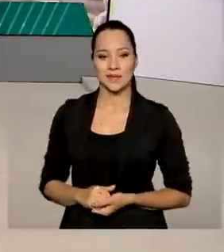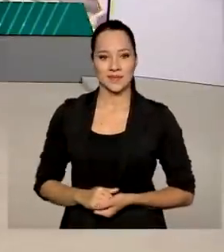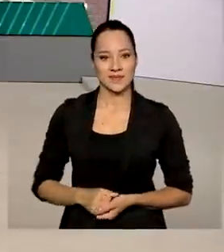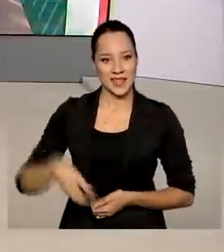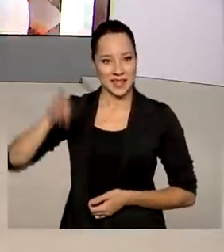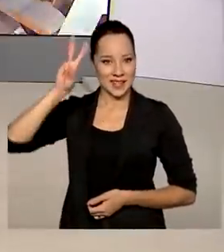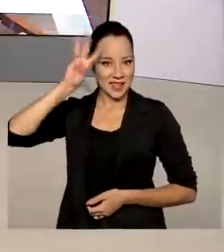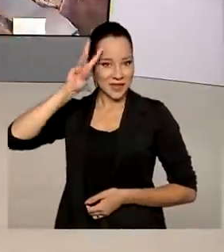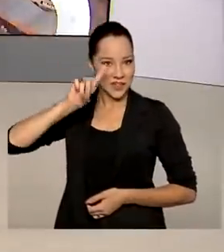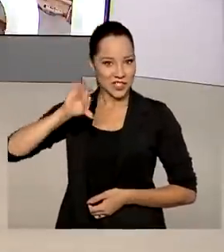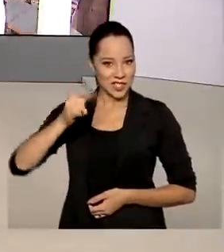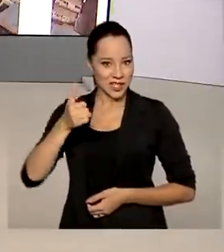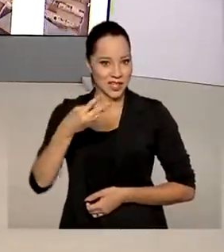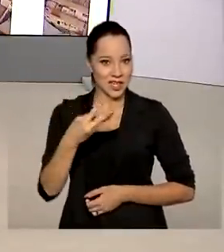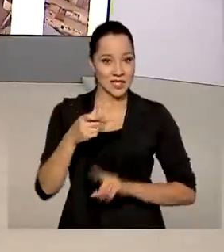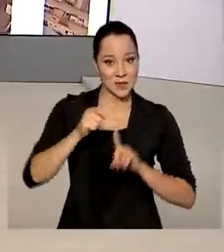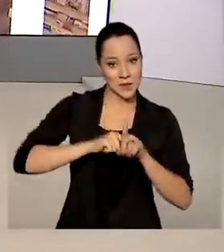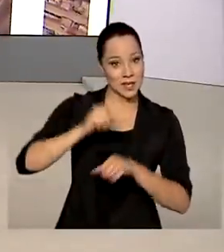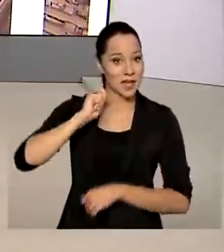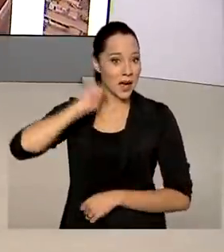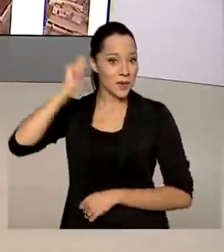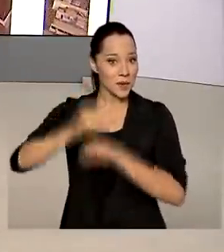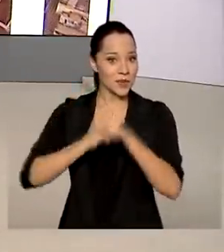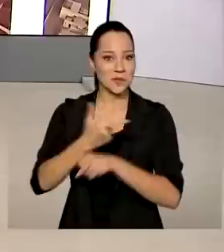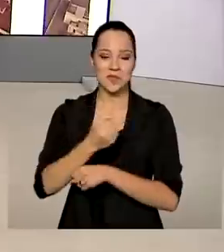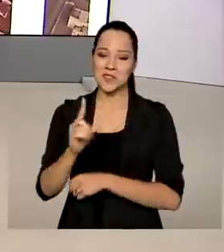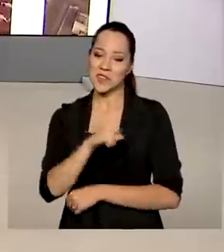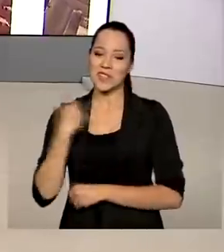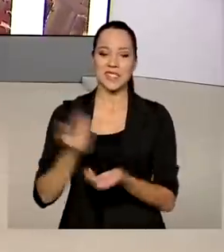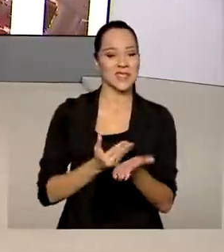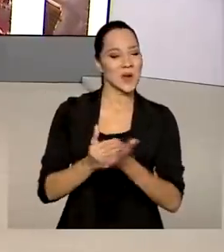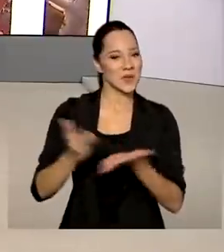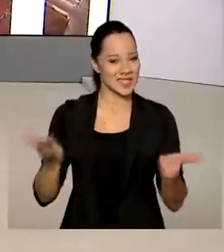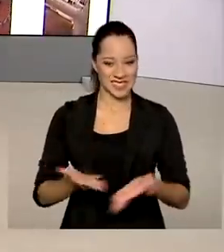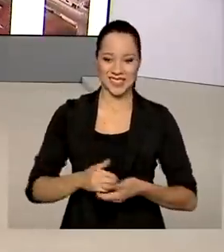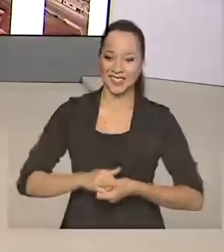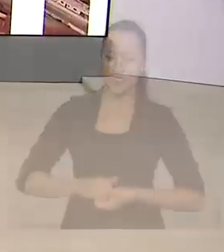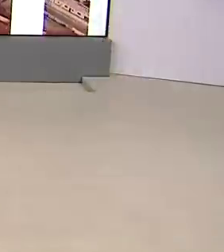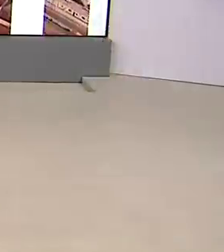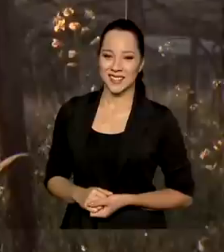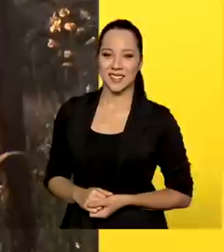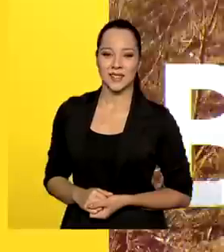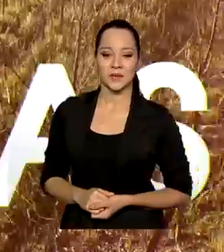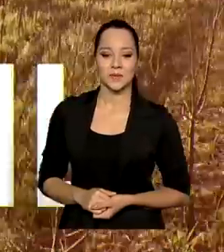Terça-feira, 13 de abril de 2021, o Brasil em Dia está no ar.